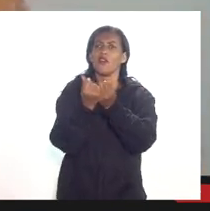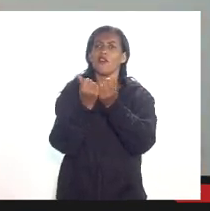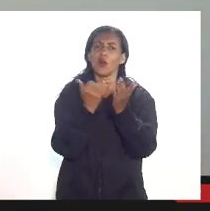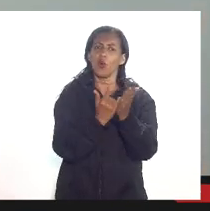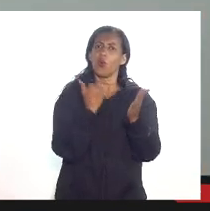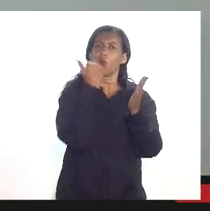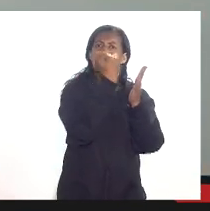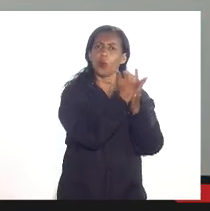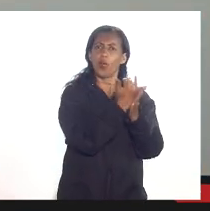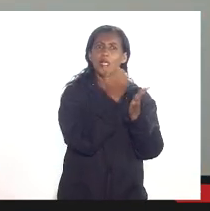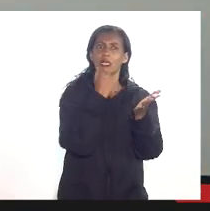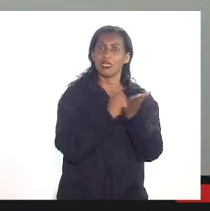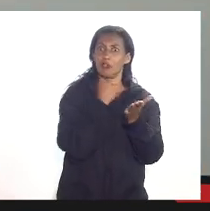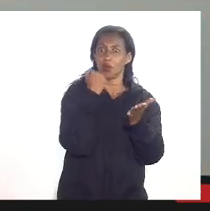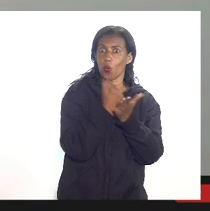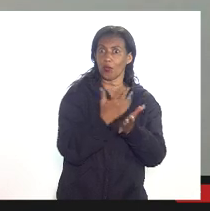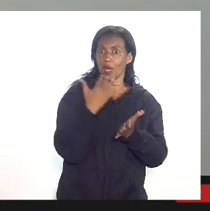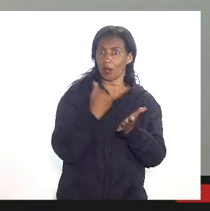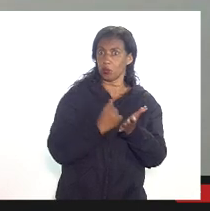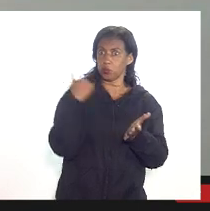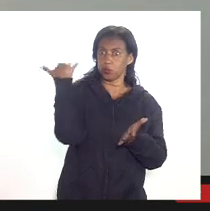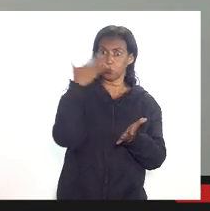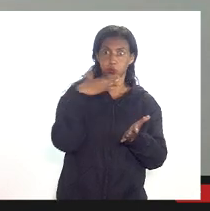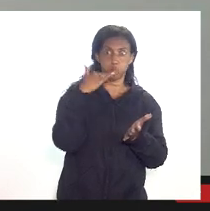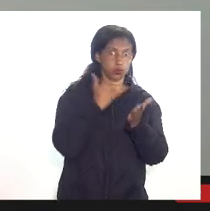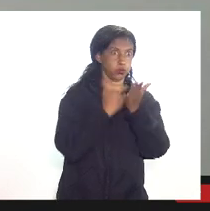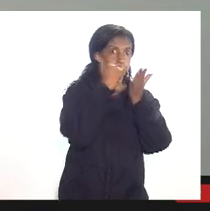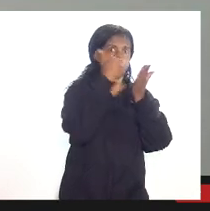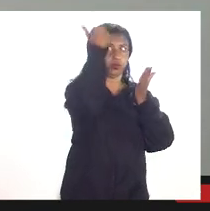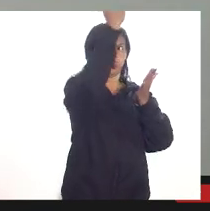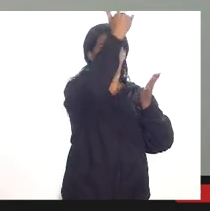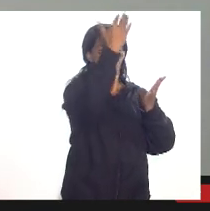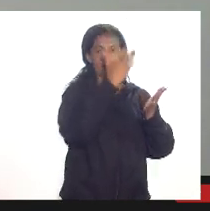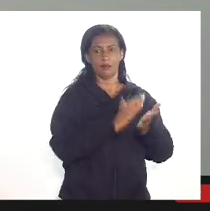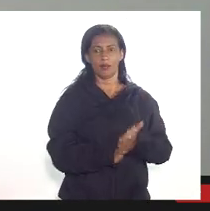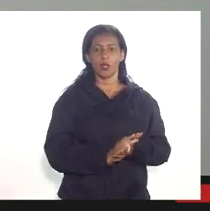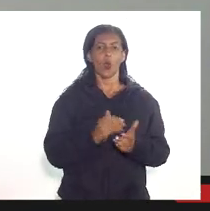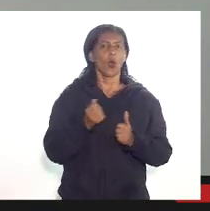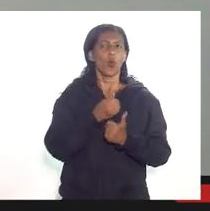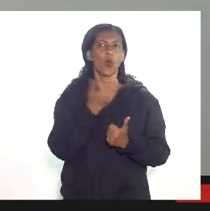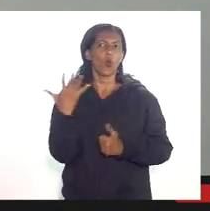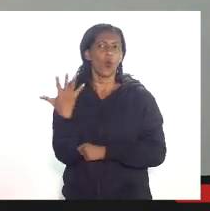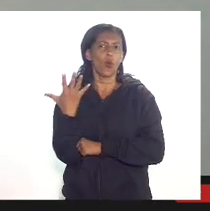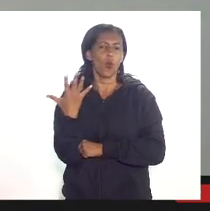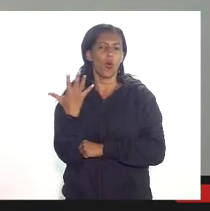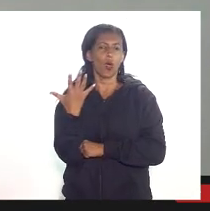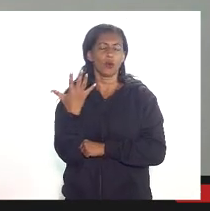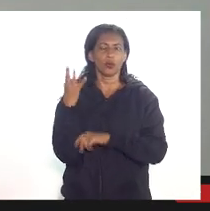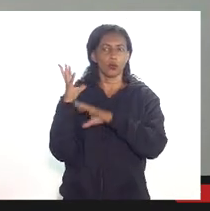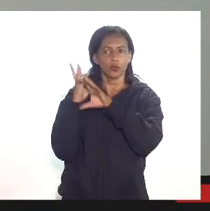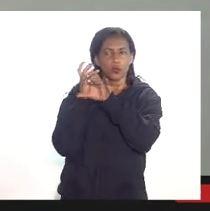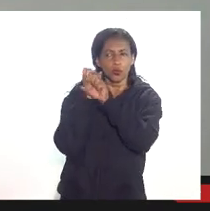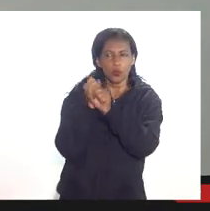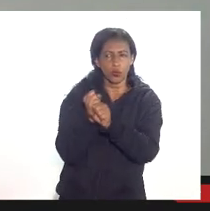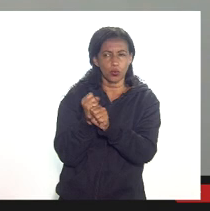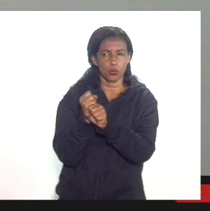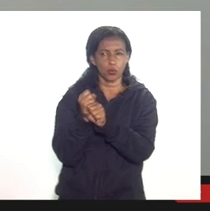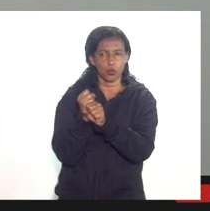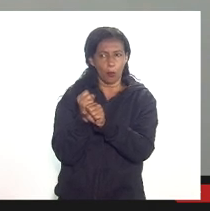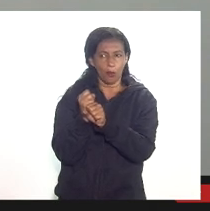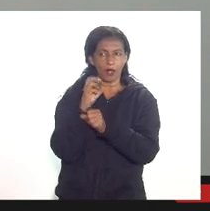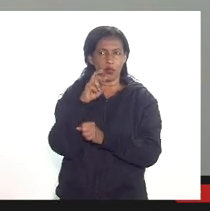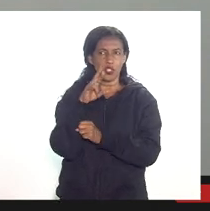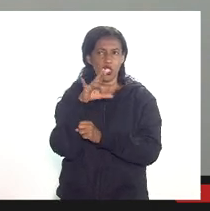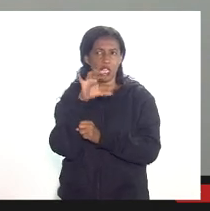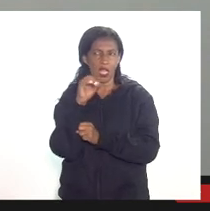sabemos que teve contratos superfaturados ali quantos desse saldo credor acumulado pode ser expurgado quando ele for tomar o crédito eu considero que deve haver um